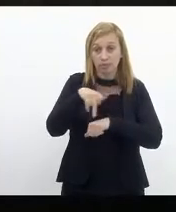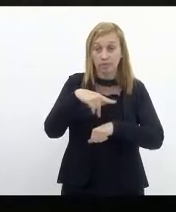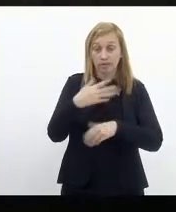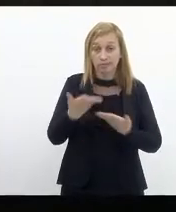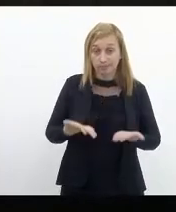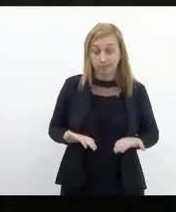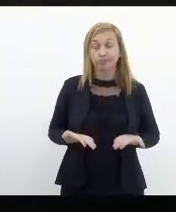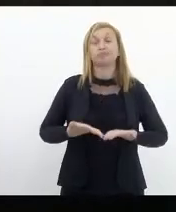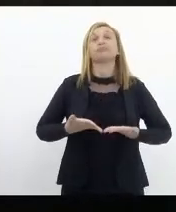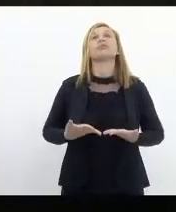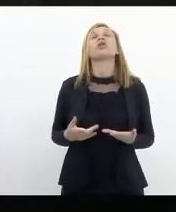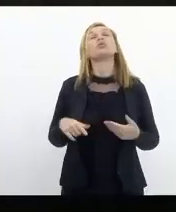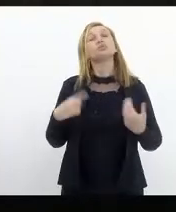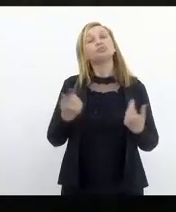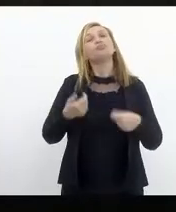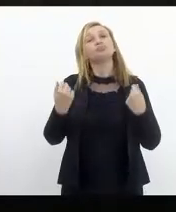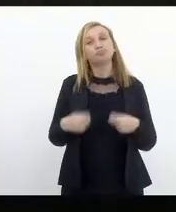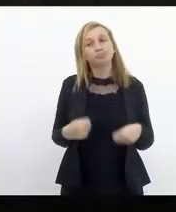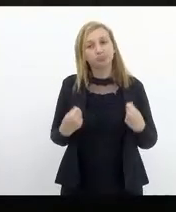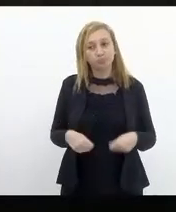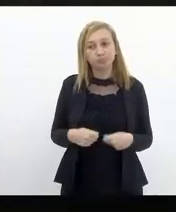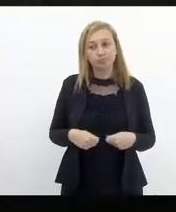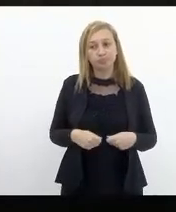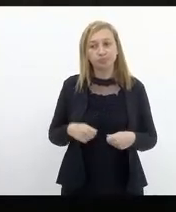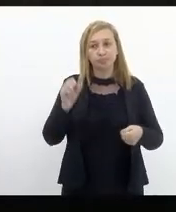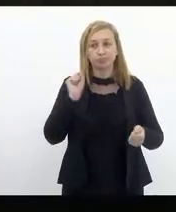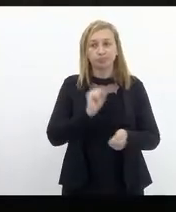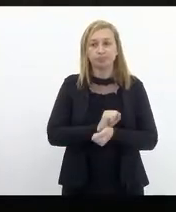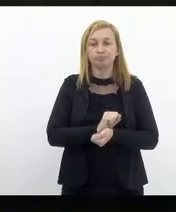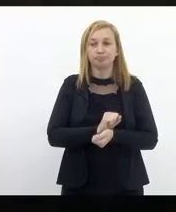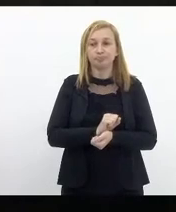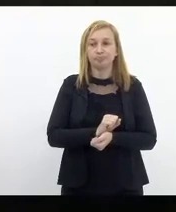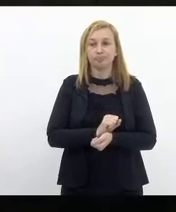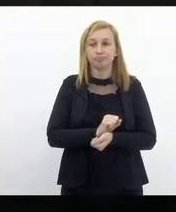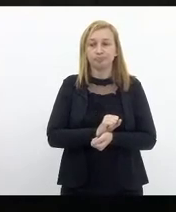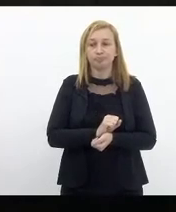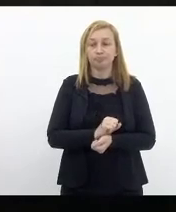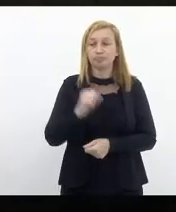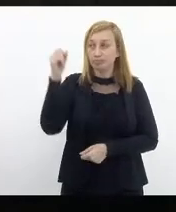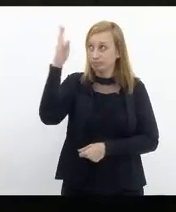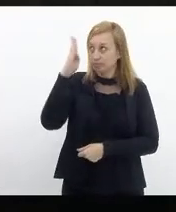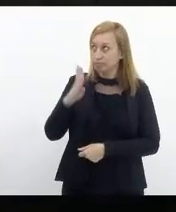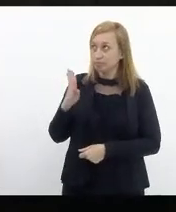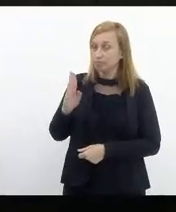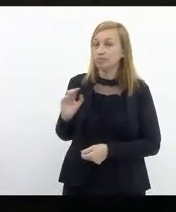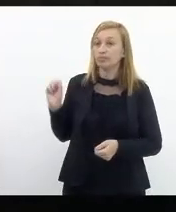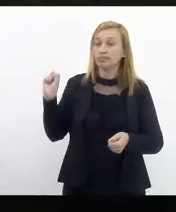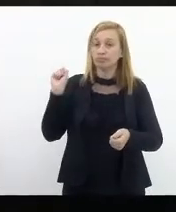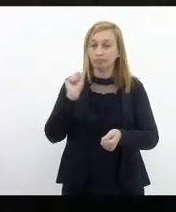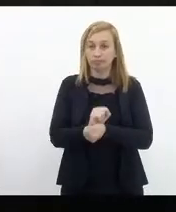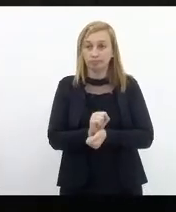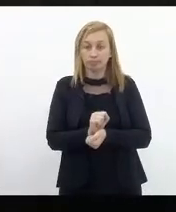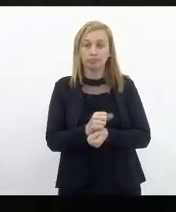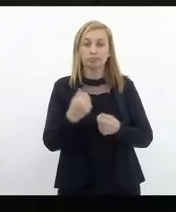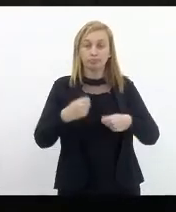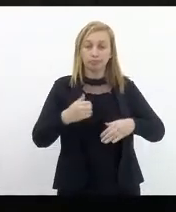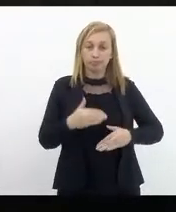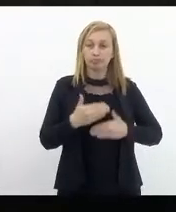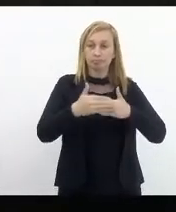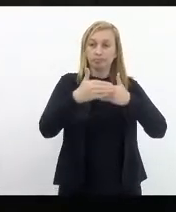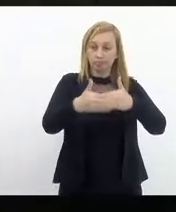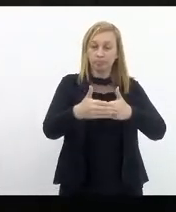nós precisamos parar com isso o Brasil precisa ir pra frente